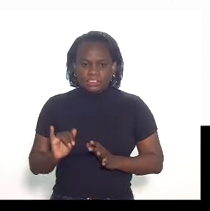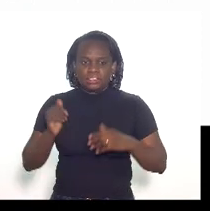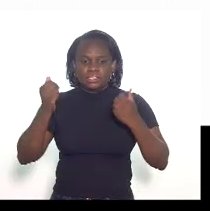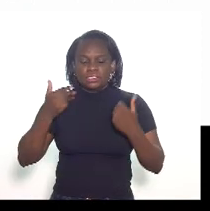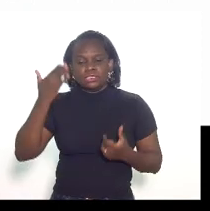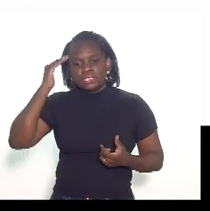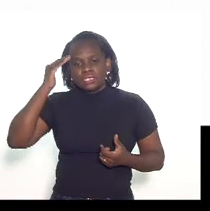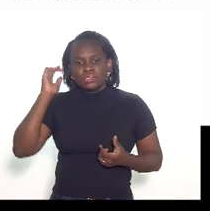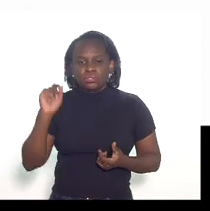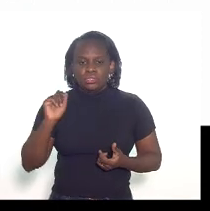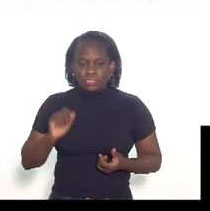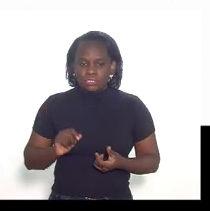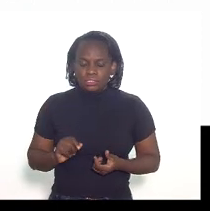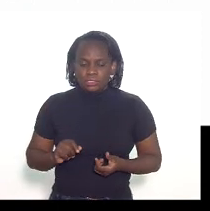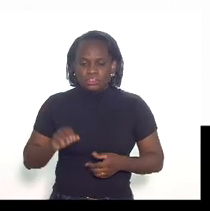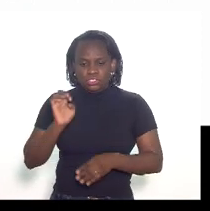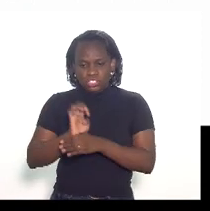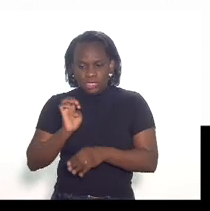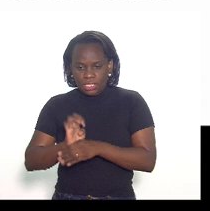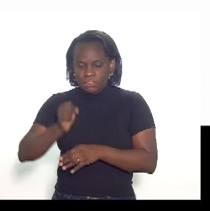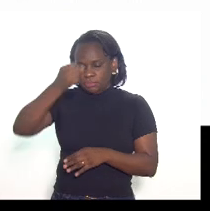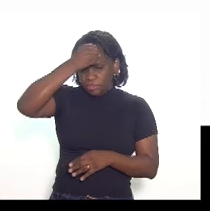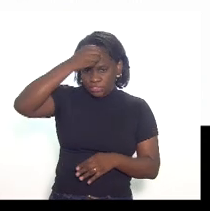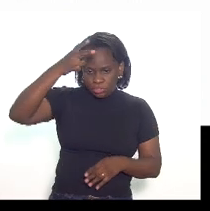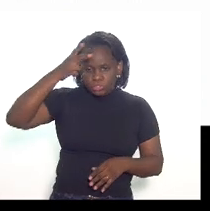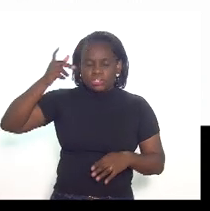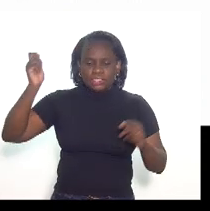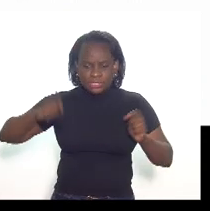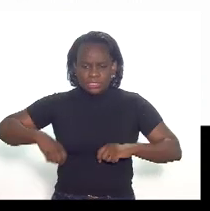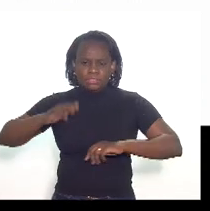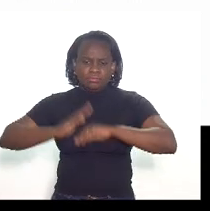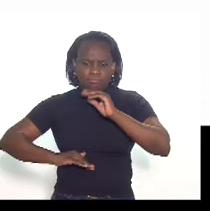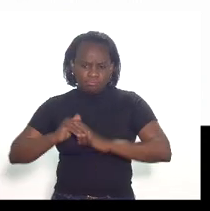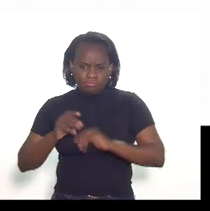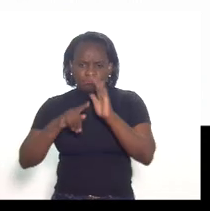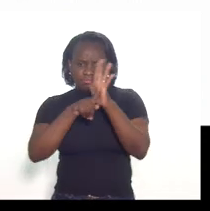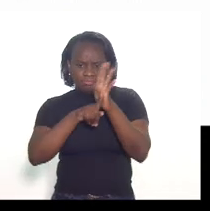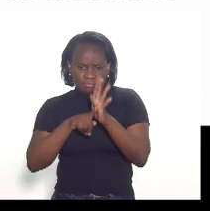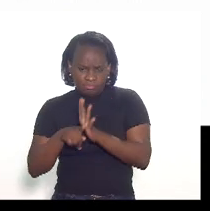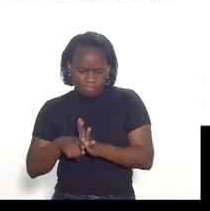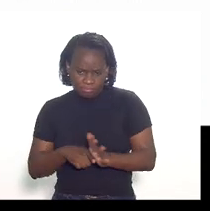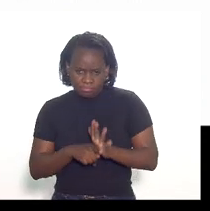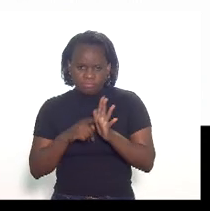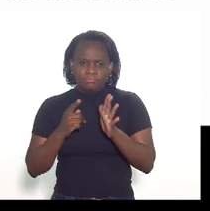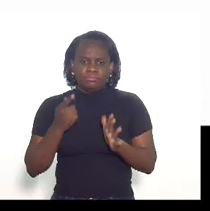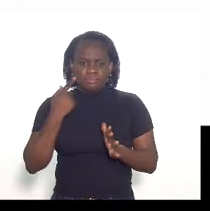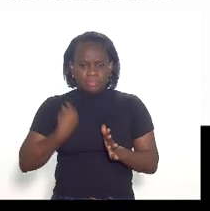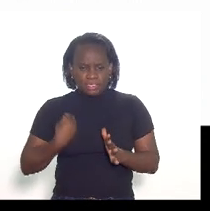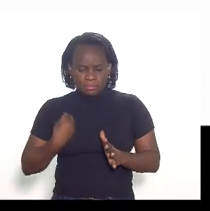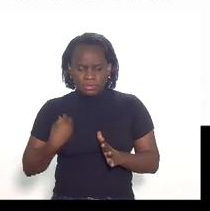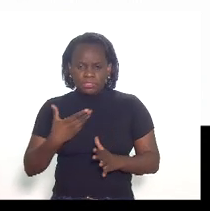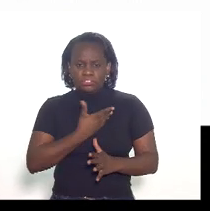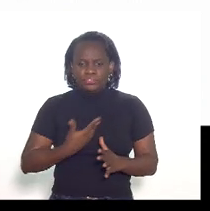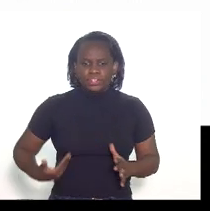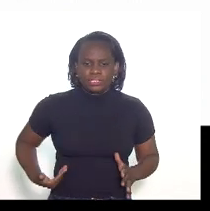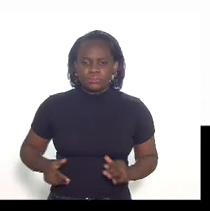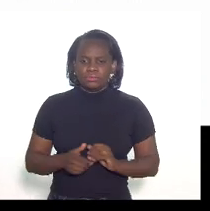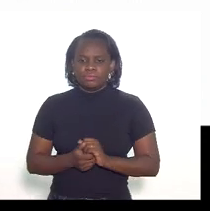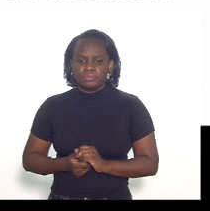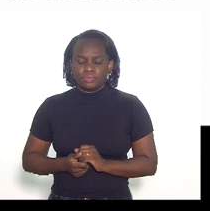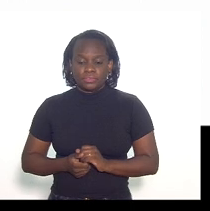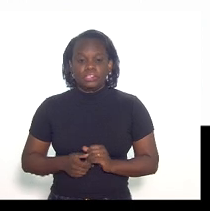os estados e municípios tinham sim competência para fiscalizar as participações governamentais